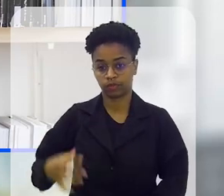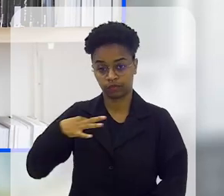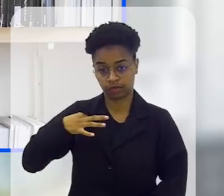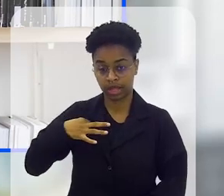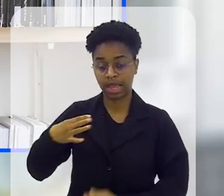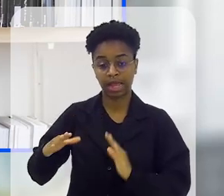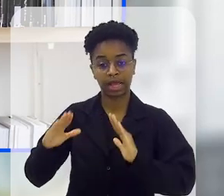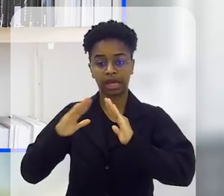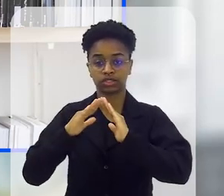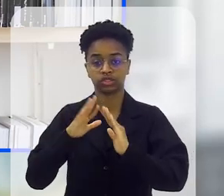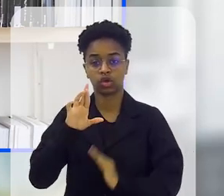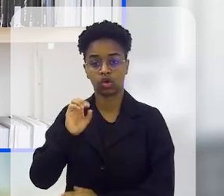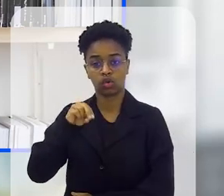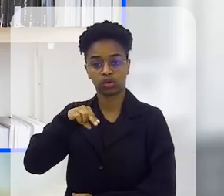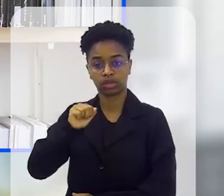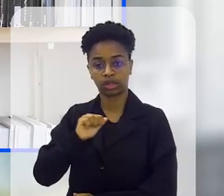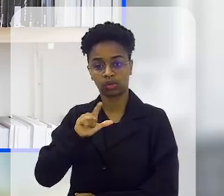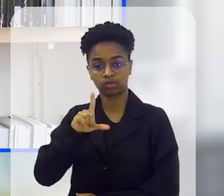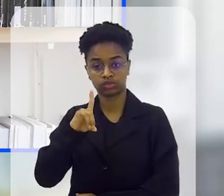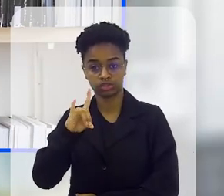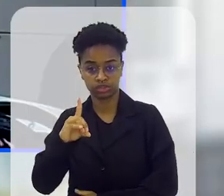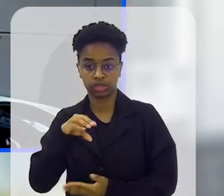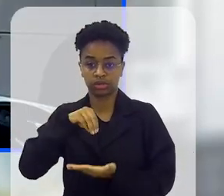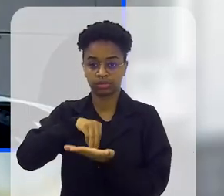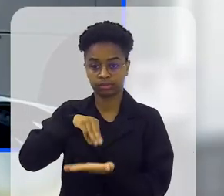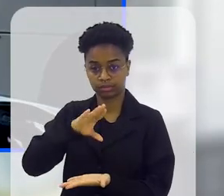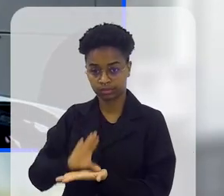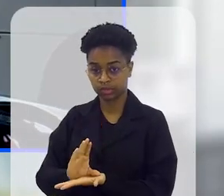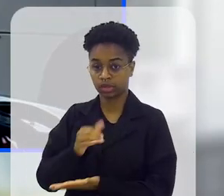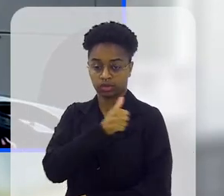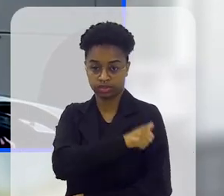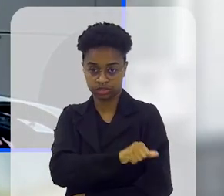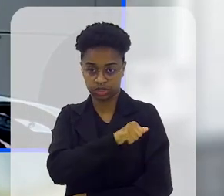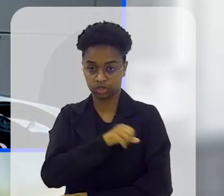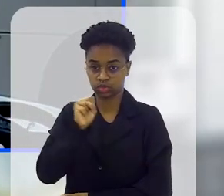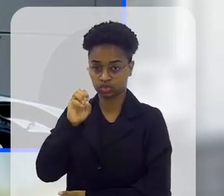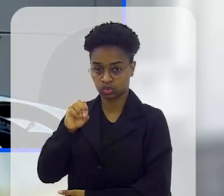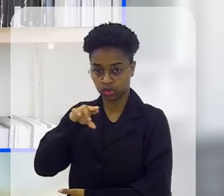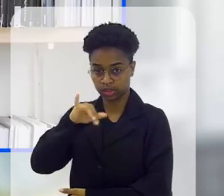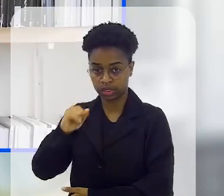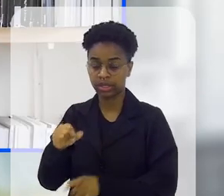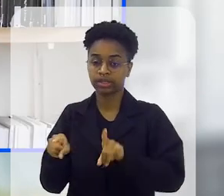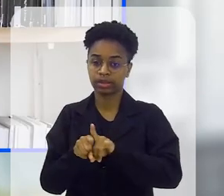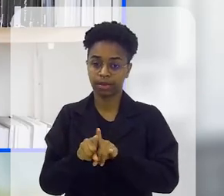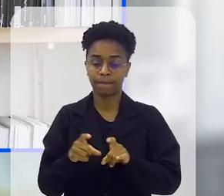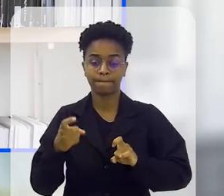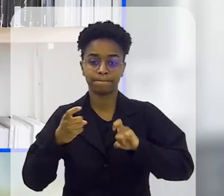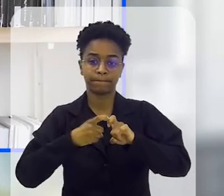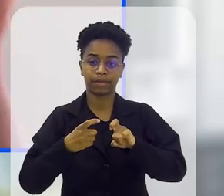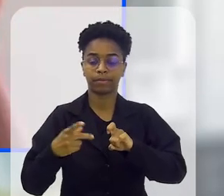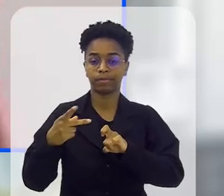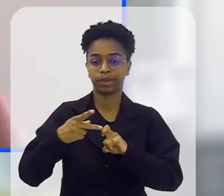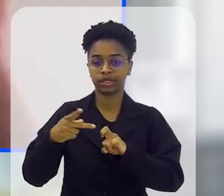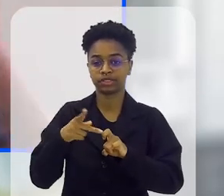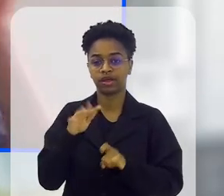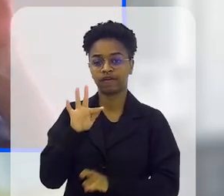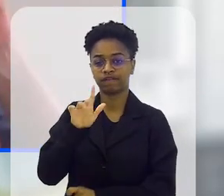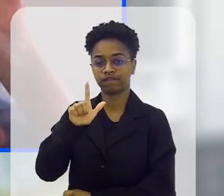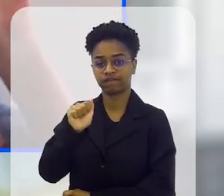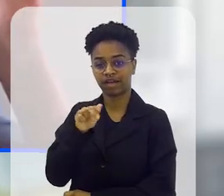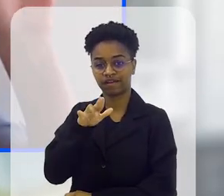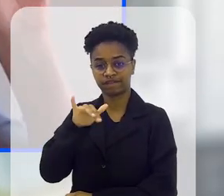da Casa Ronald McDonald no Rio de Janeiro, Sônia Neves, e também com a oncologista pediatra Flávia